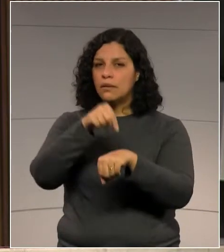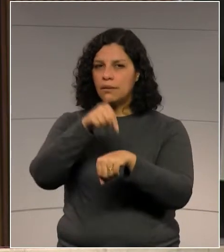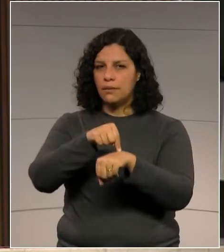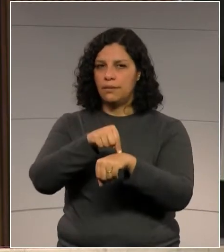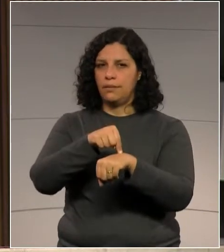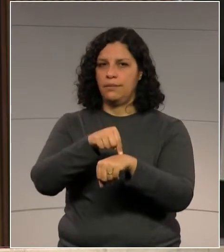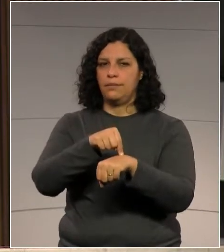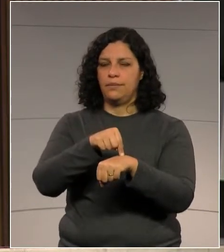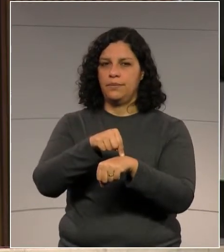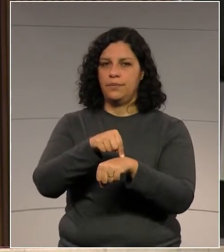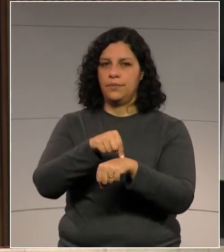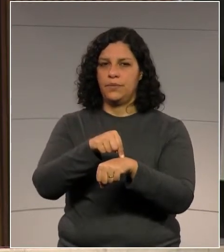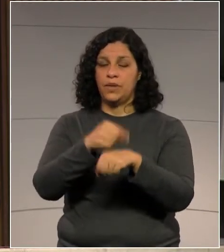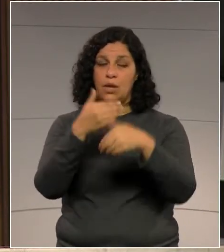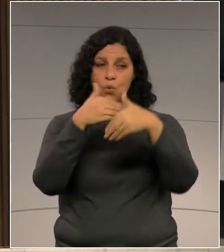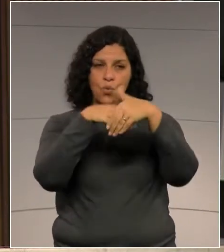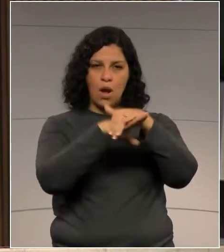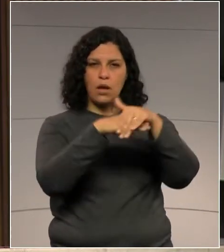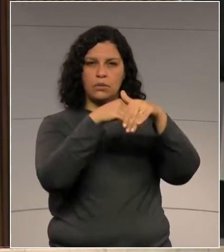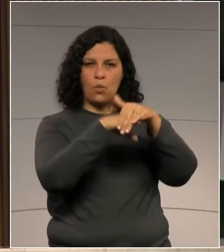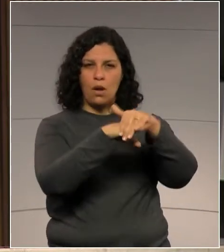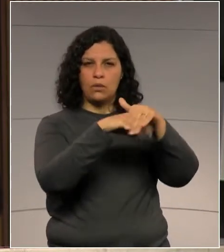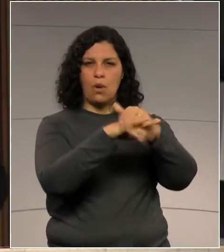de contribuição,